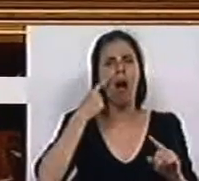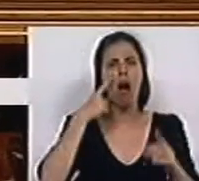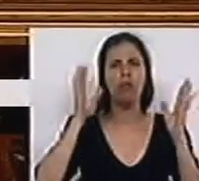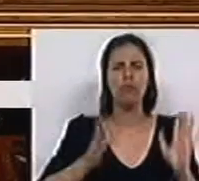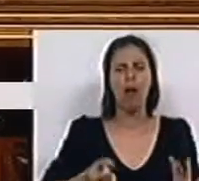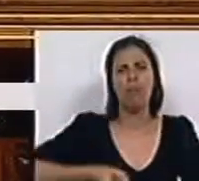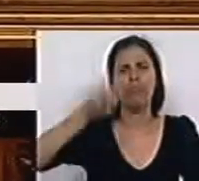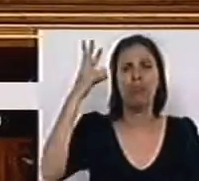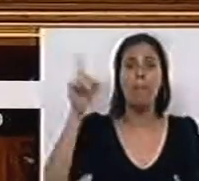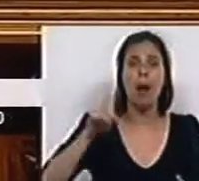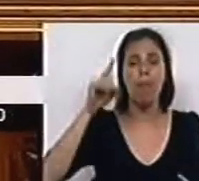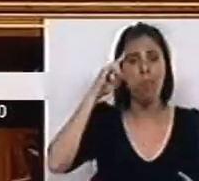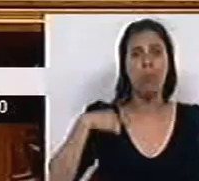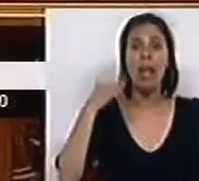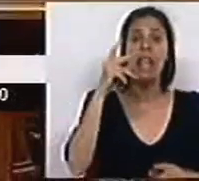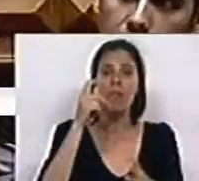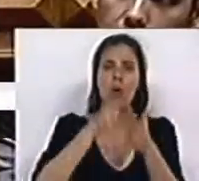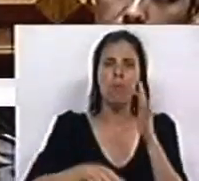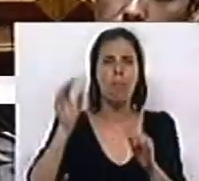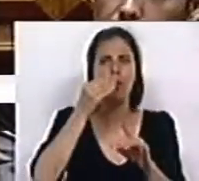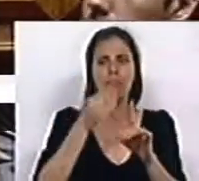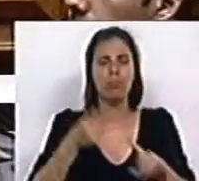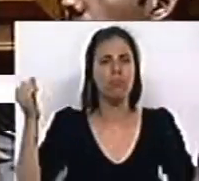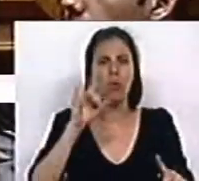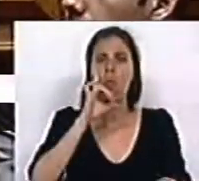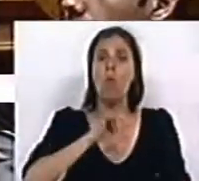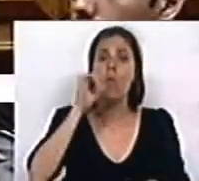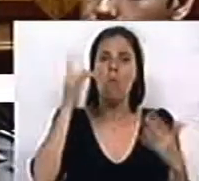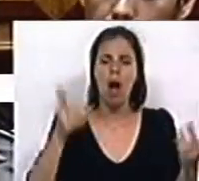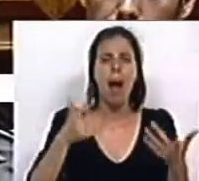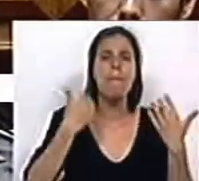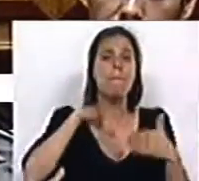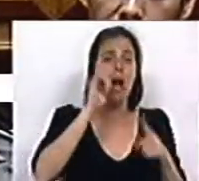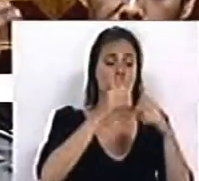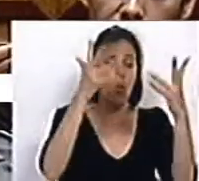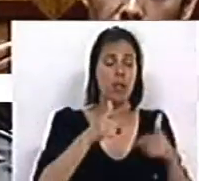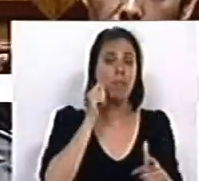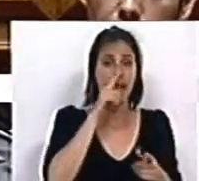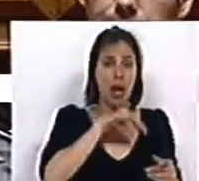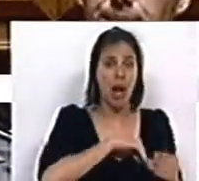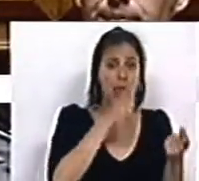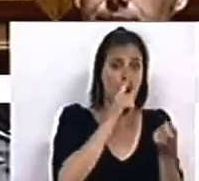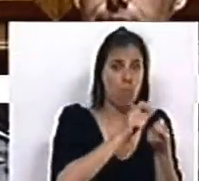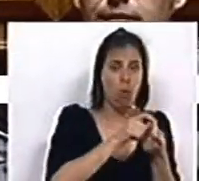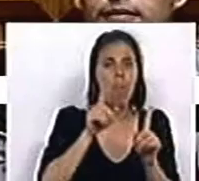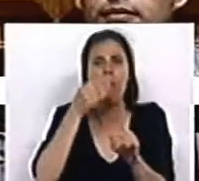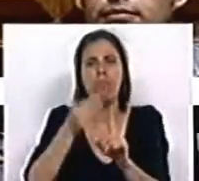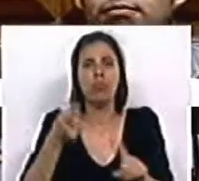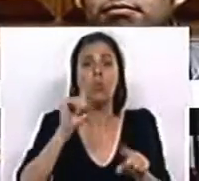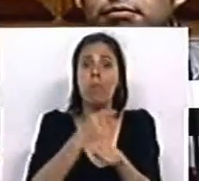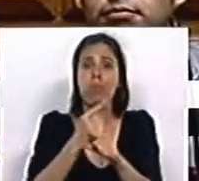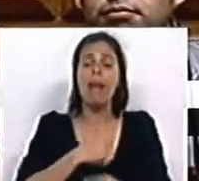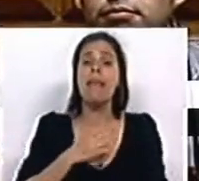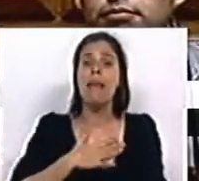longa, já fizemos várias vezes, sabemos que o IVA é o imposto dos mais injustos que existe, ele pesa mais no orçamento de quem tem menos, mas também é injusto nas